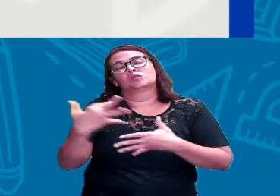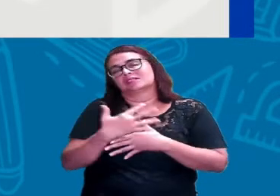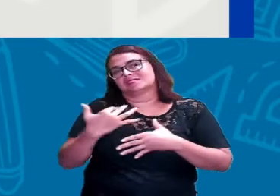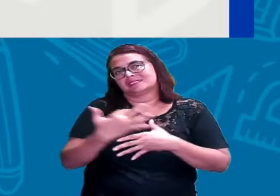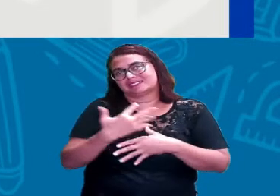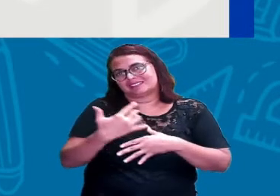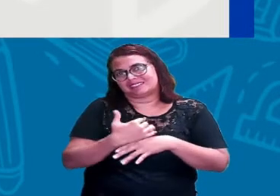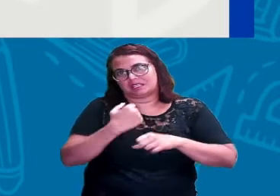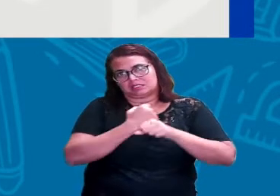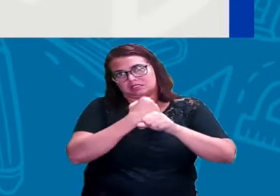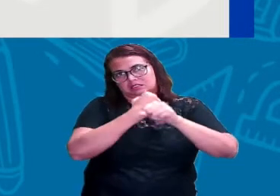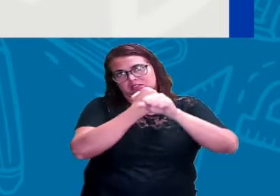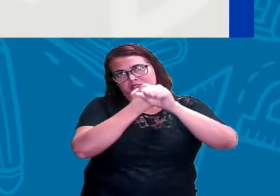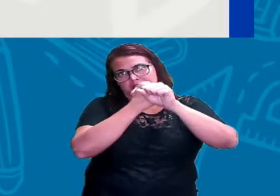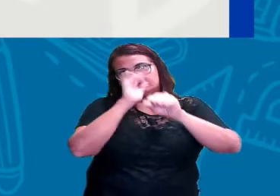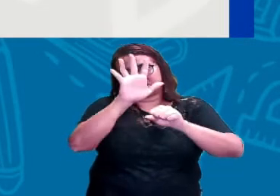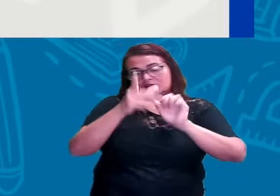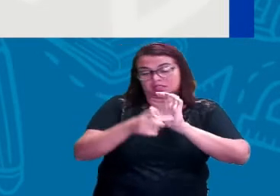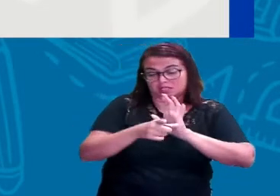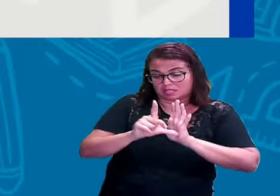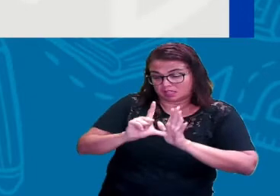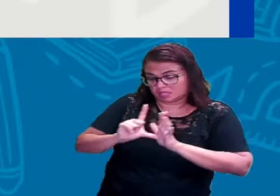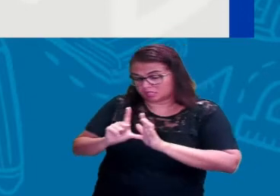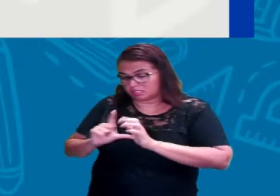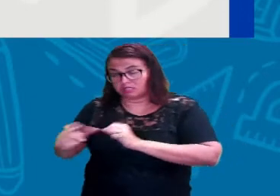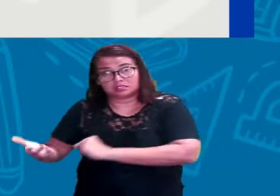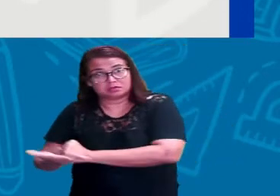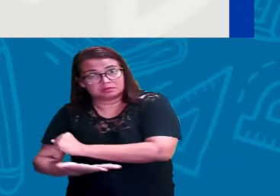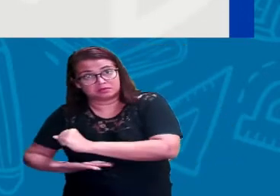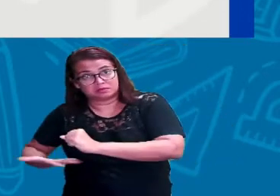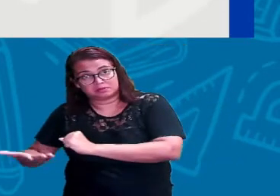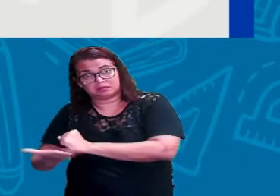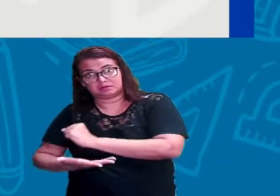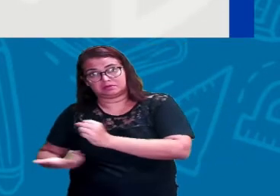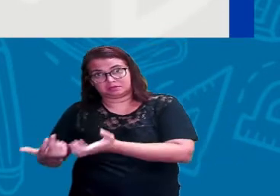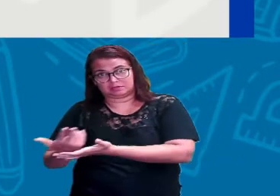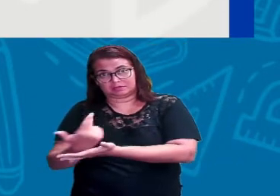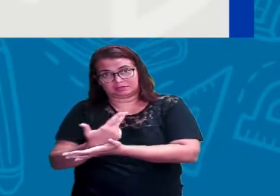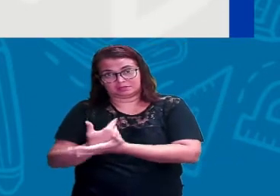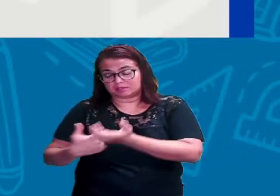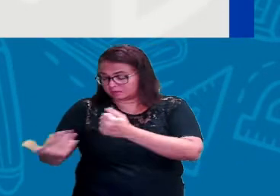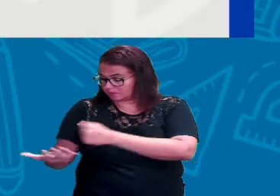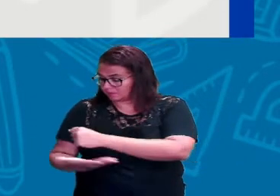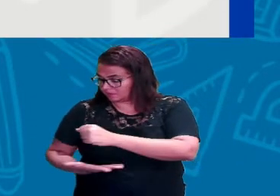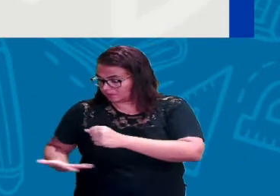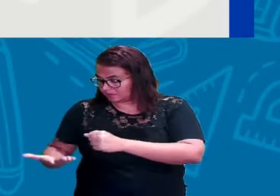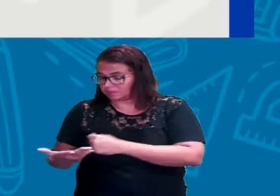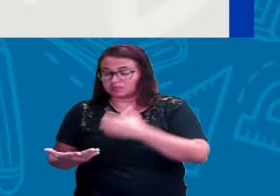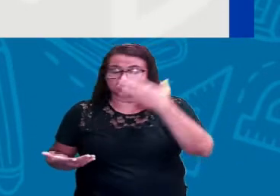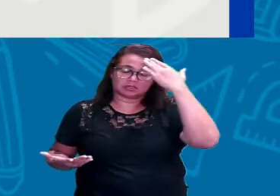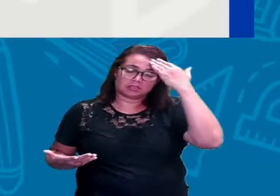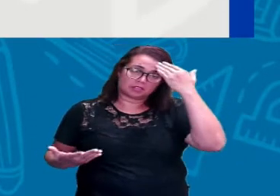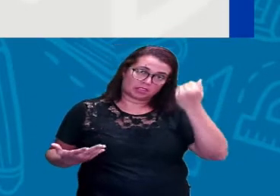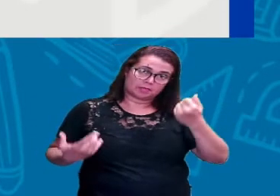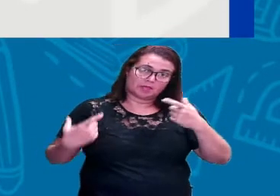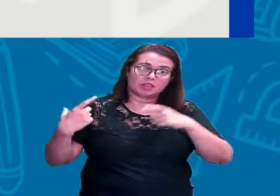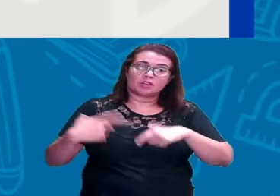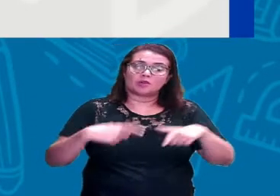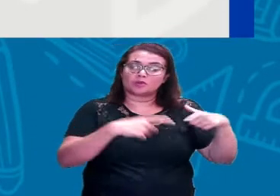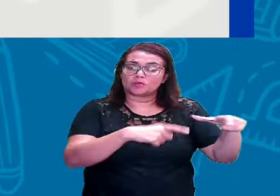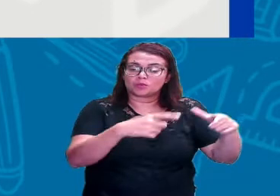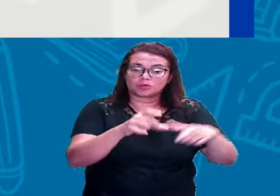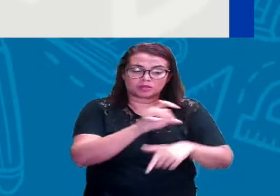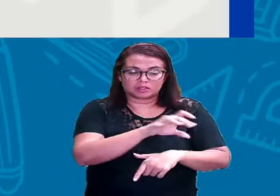construir uma cidade, mas eu tenho que ter o projeto da planta baixa. Porque eu preciso saber as dimensões onde cada